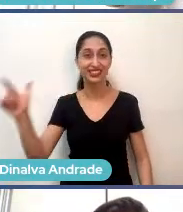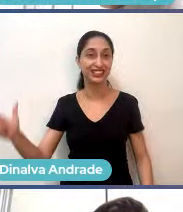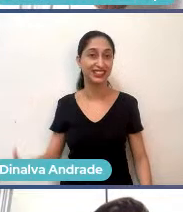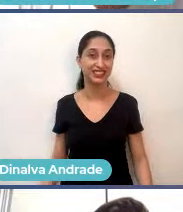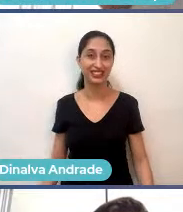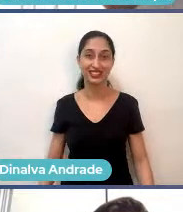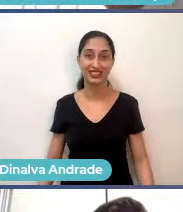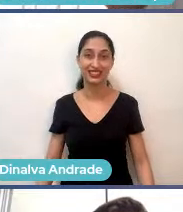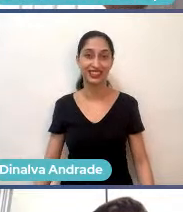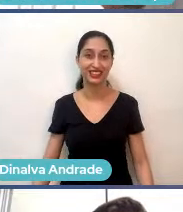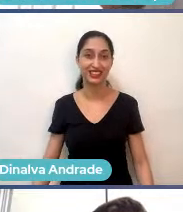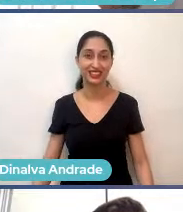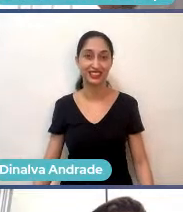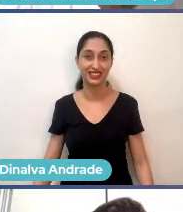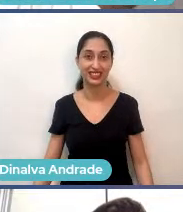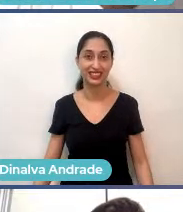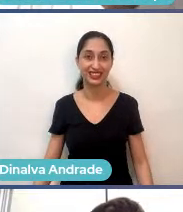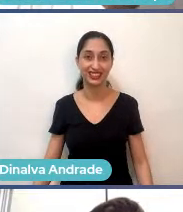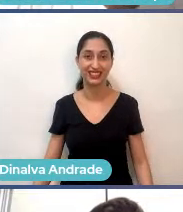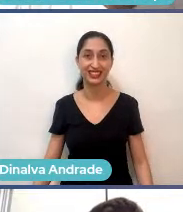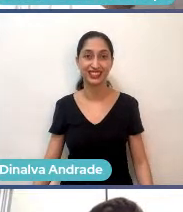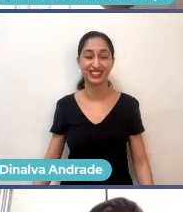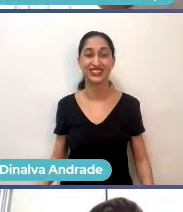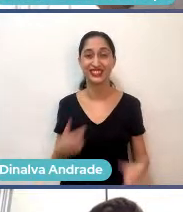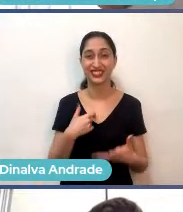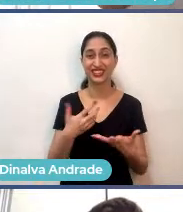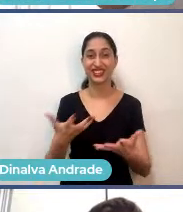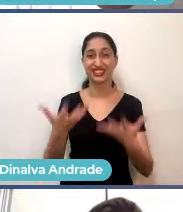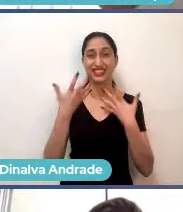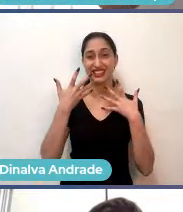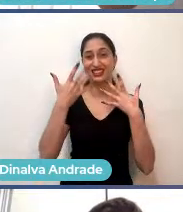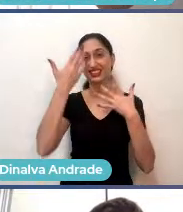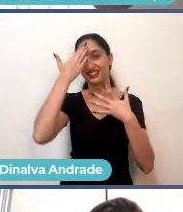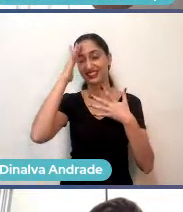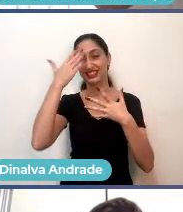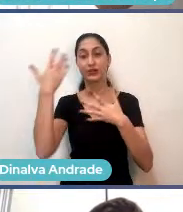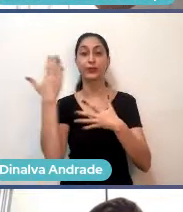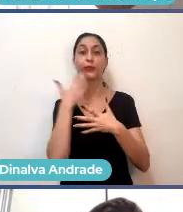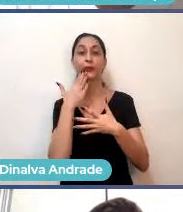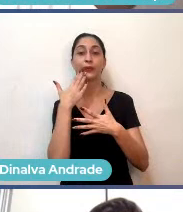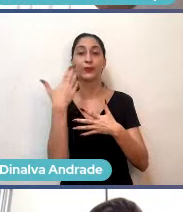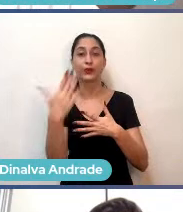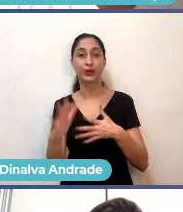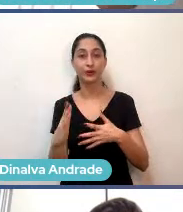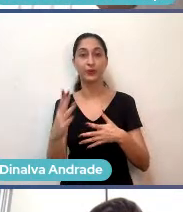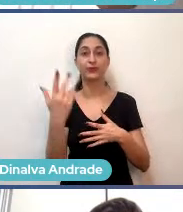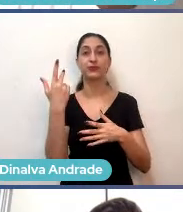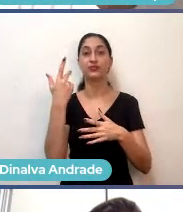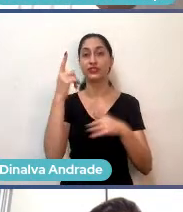isso. Eu perguntei exatamente por isso. Eu queria entender quais as dificuldades de empreender estando no interior.